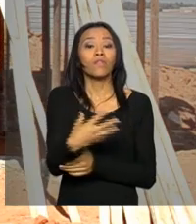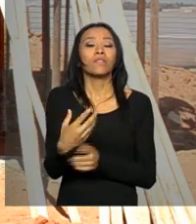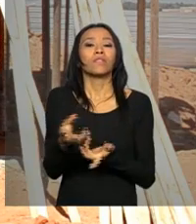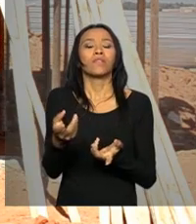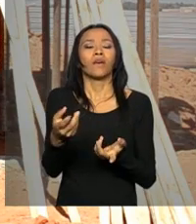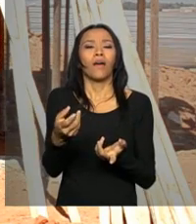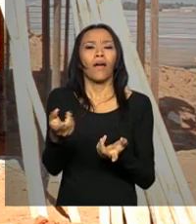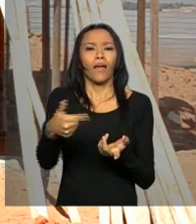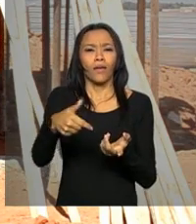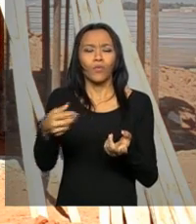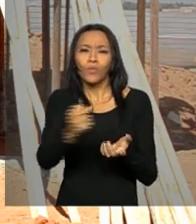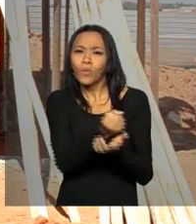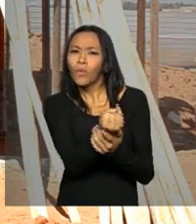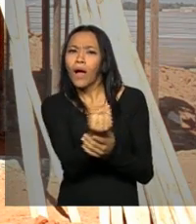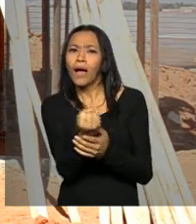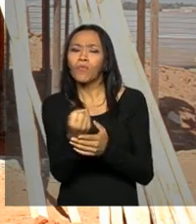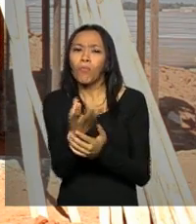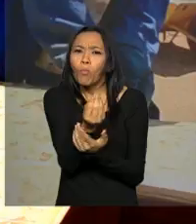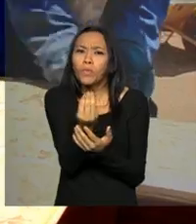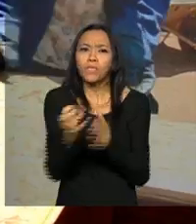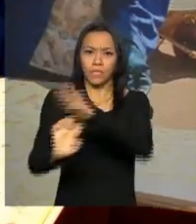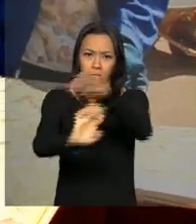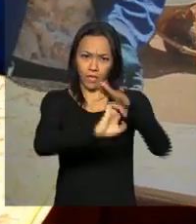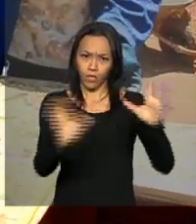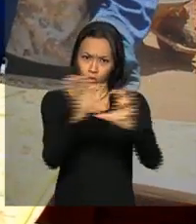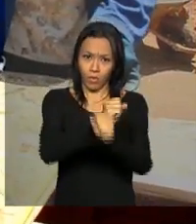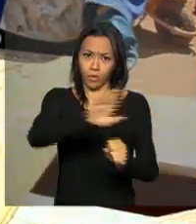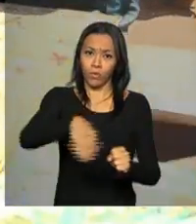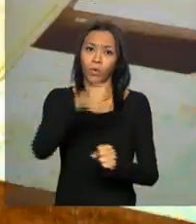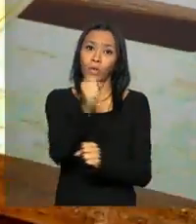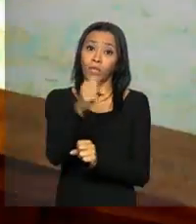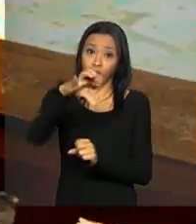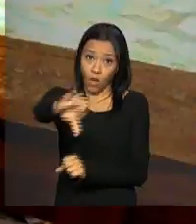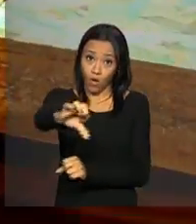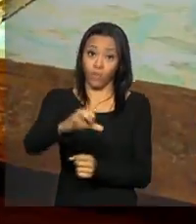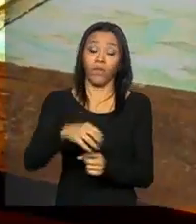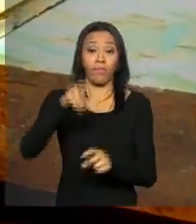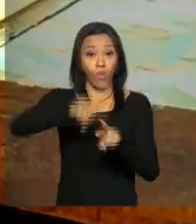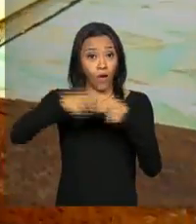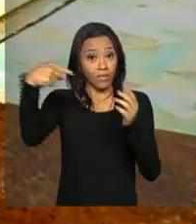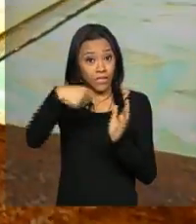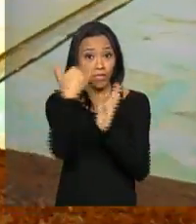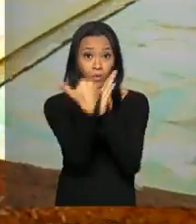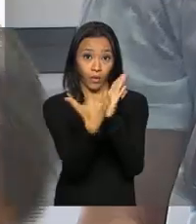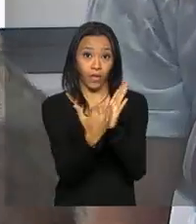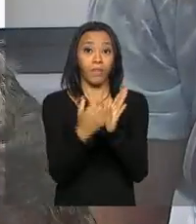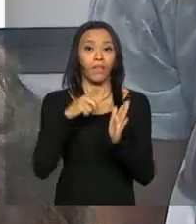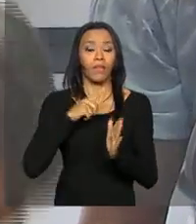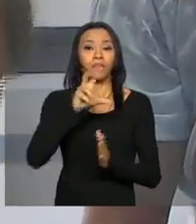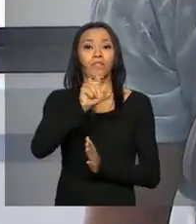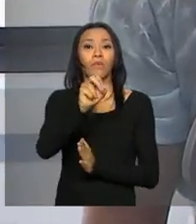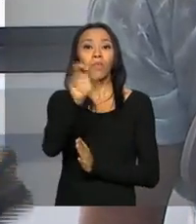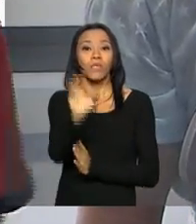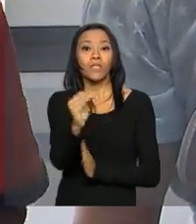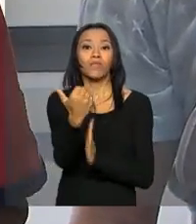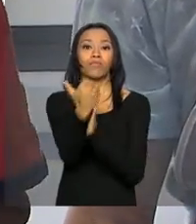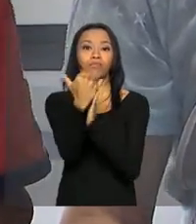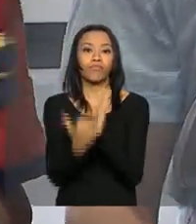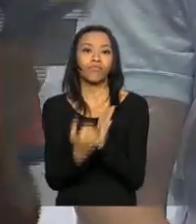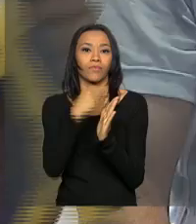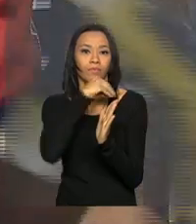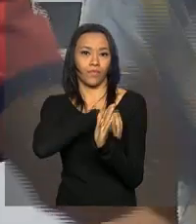número de empresas participantes chega a 89. Por meio do programa, os trabalhadores têm 50% da perda salarial